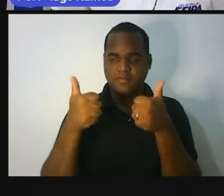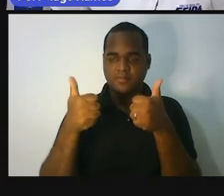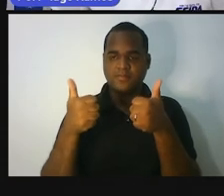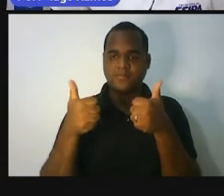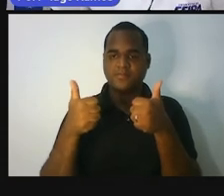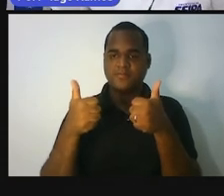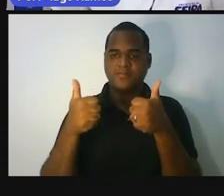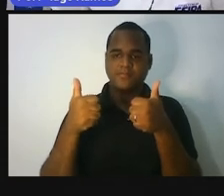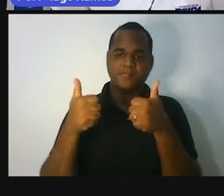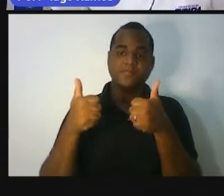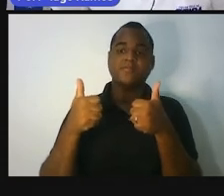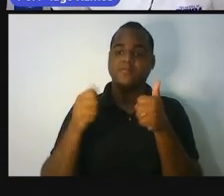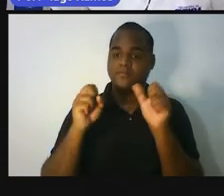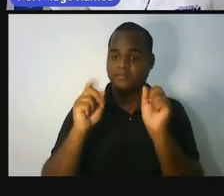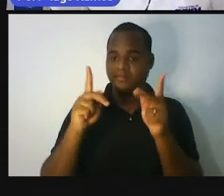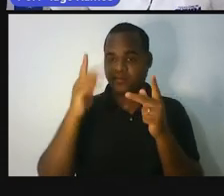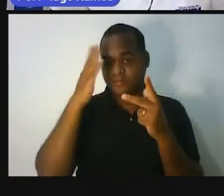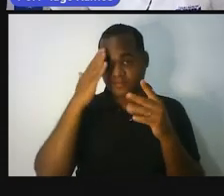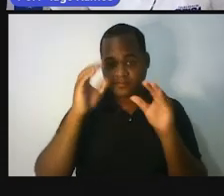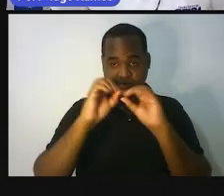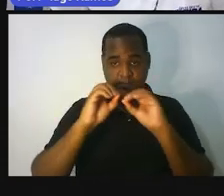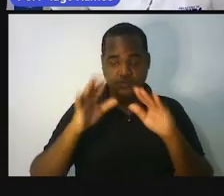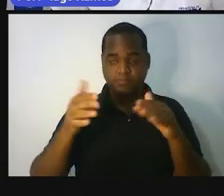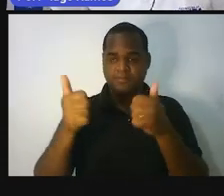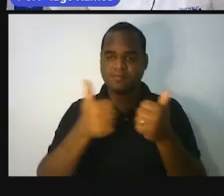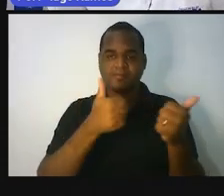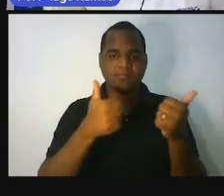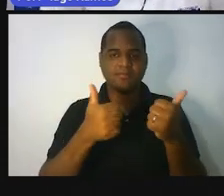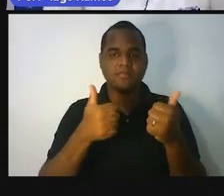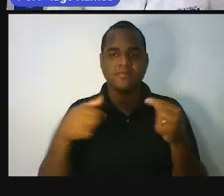Conseguiu entender? E aí?